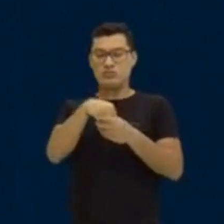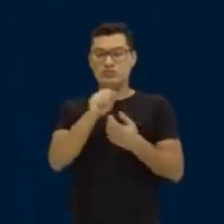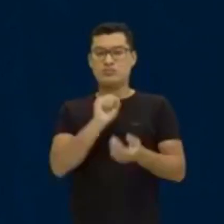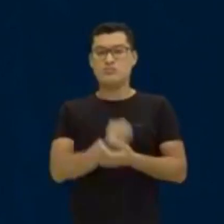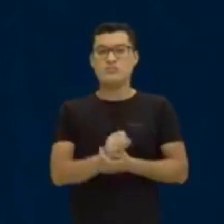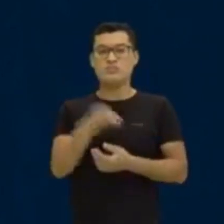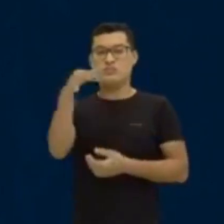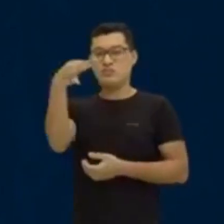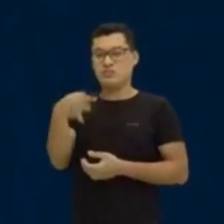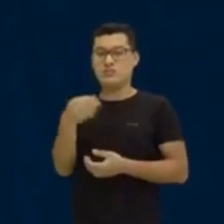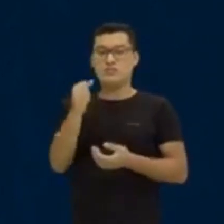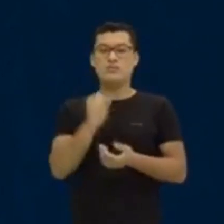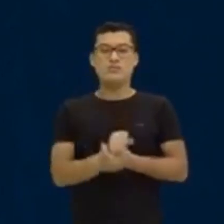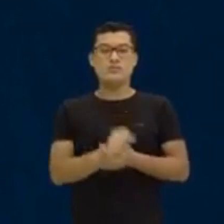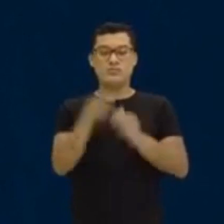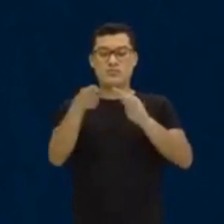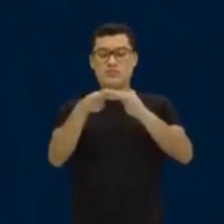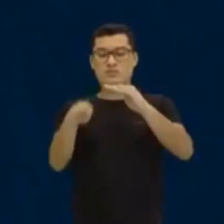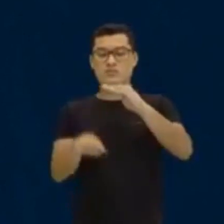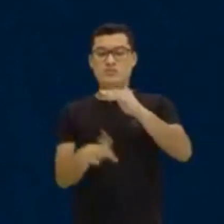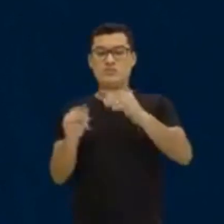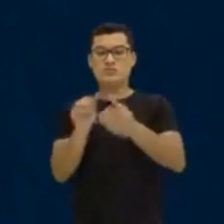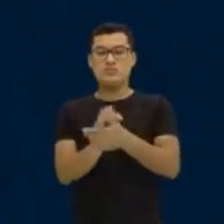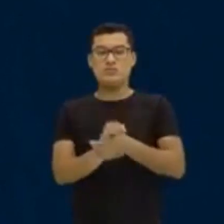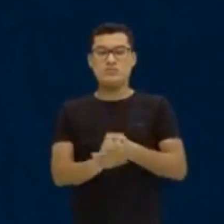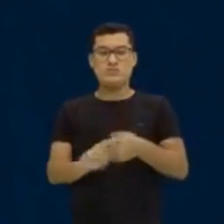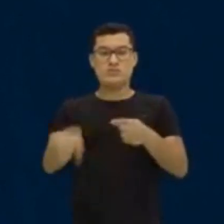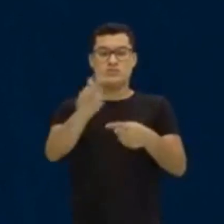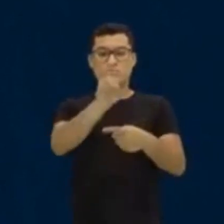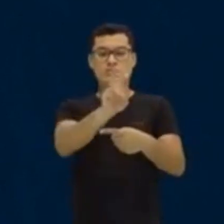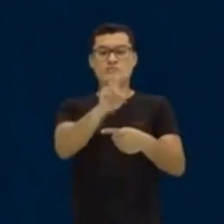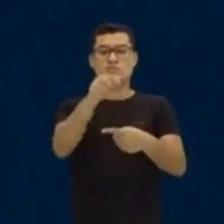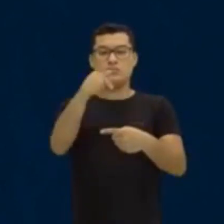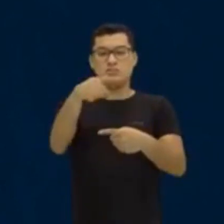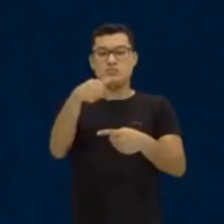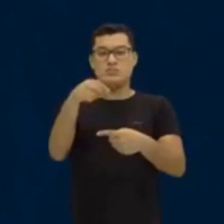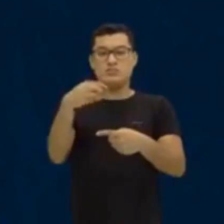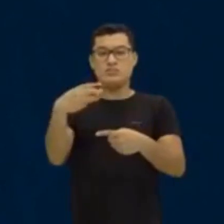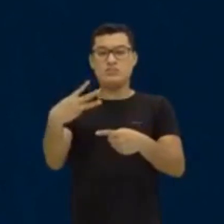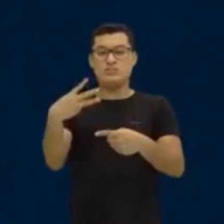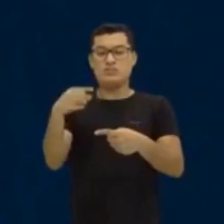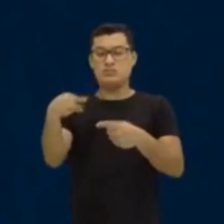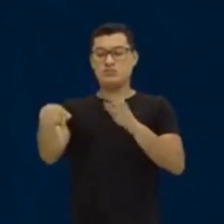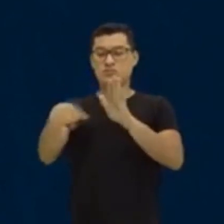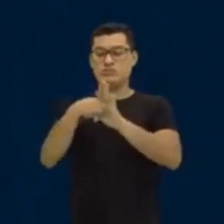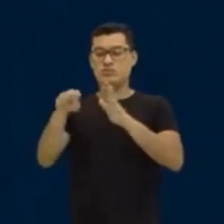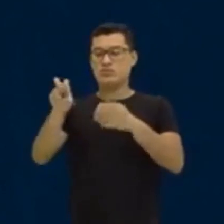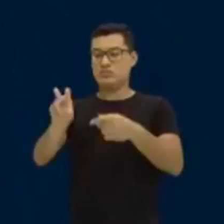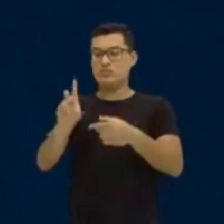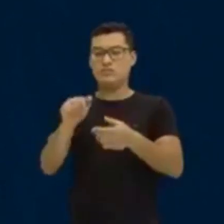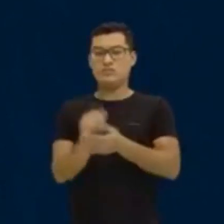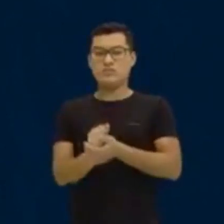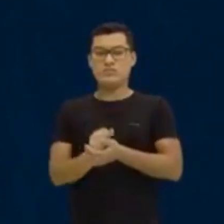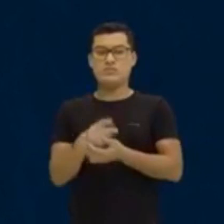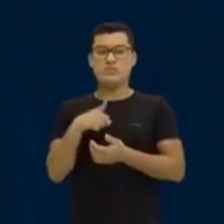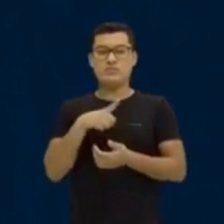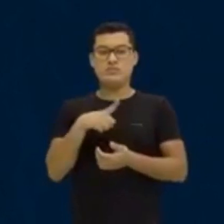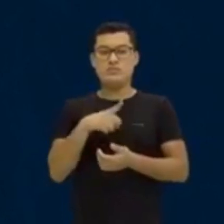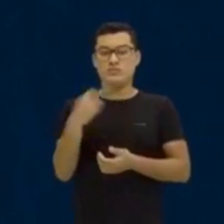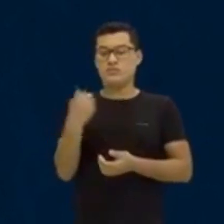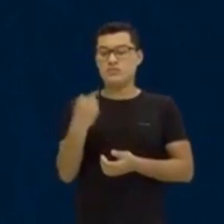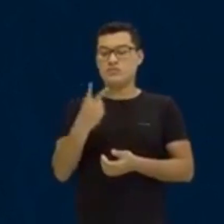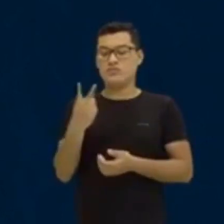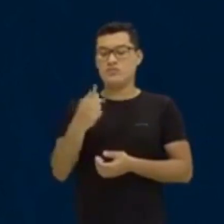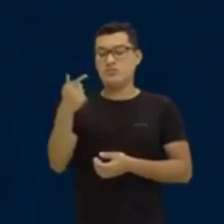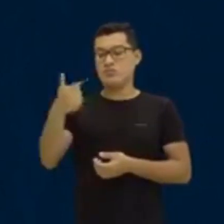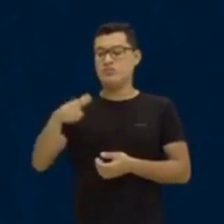Certo? Embaixo? Embaixo funciona do mesmo jeito. Quantos números estão se repetindo? Ah, tem dois números que estão